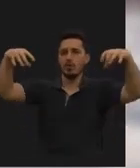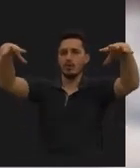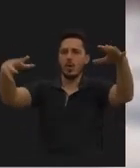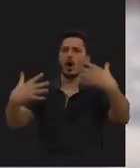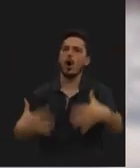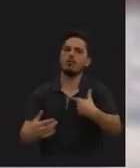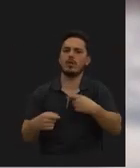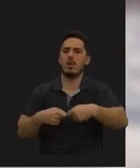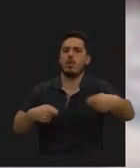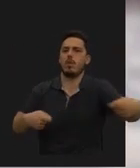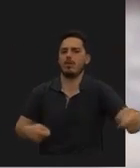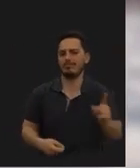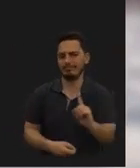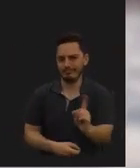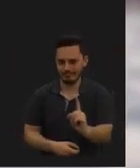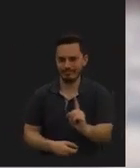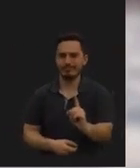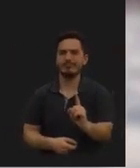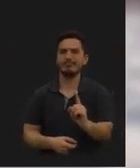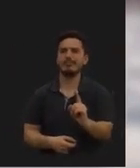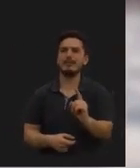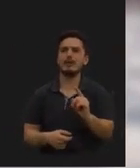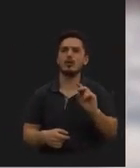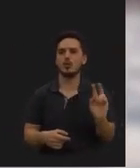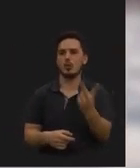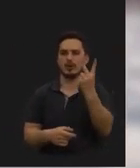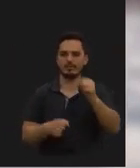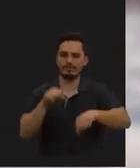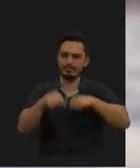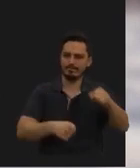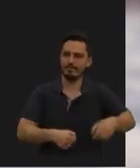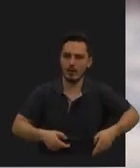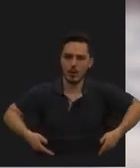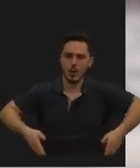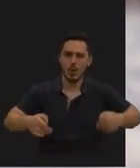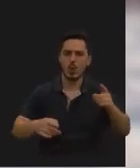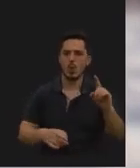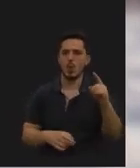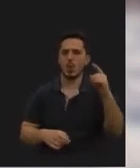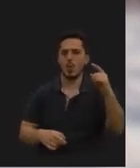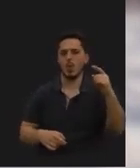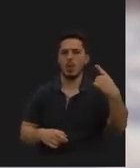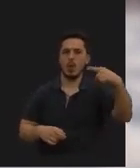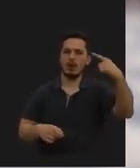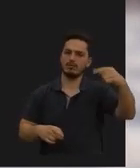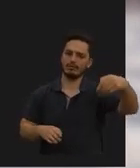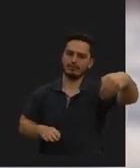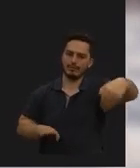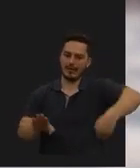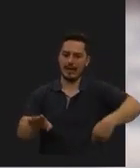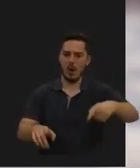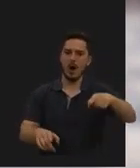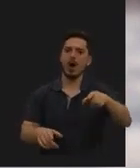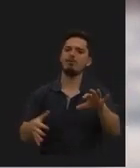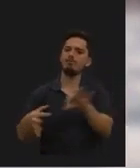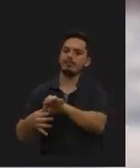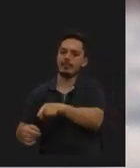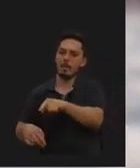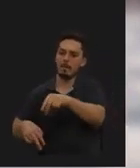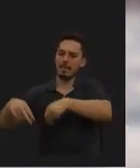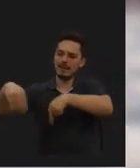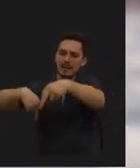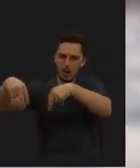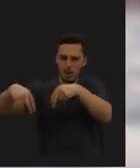extensa ali, duas ciclovias unidirecionais segregadas junto aos passeios, é esta a nossa proposta. Podemos